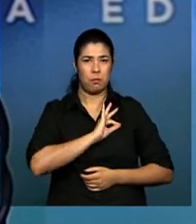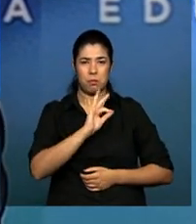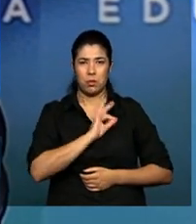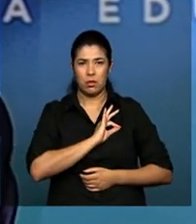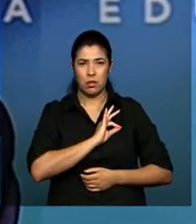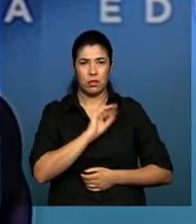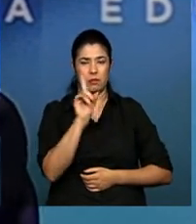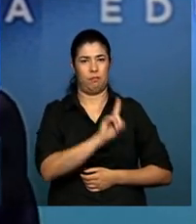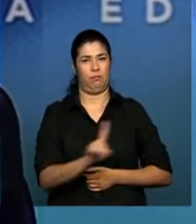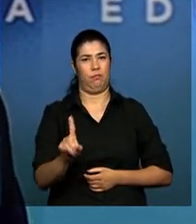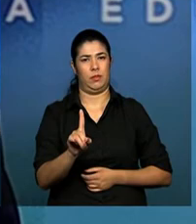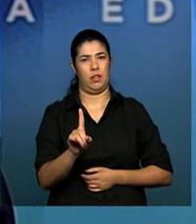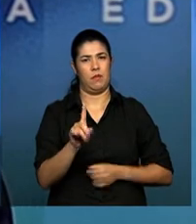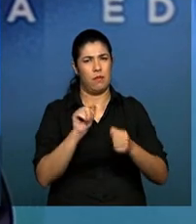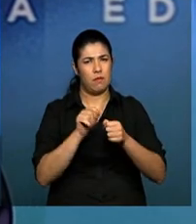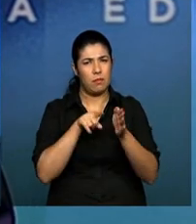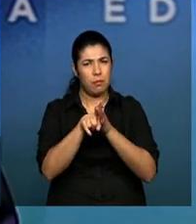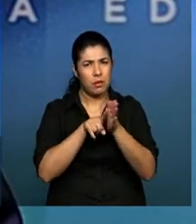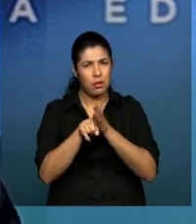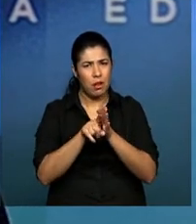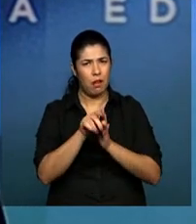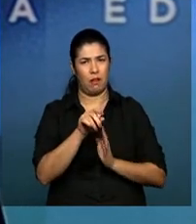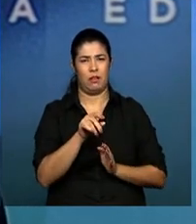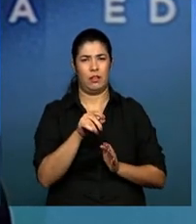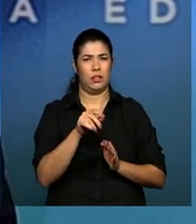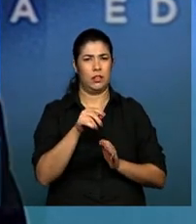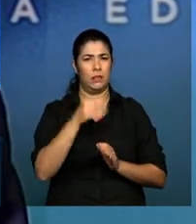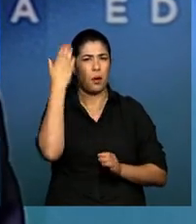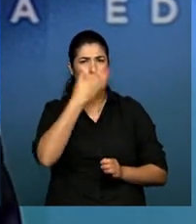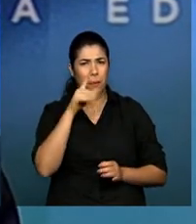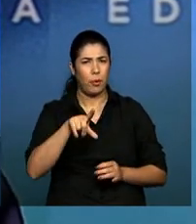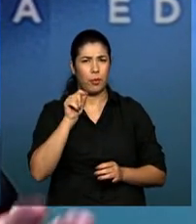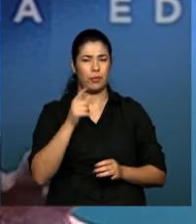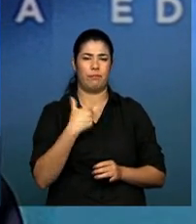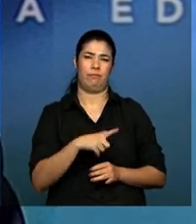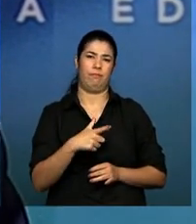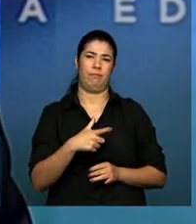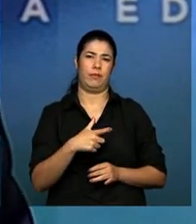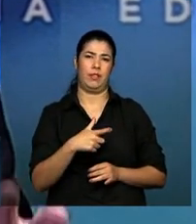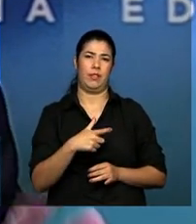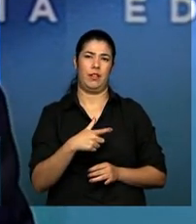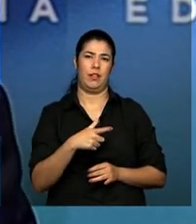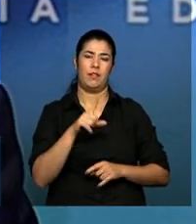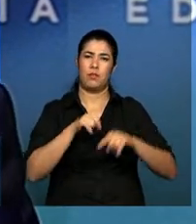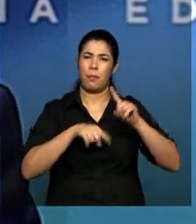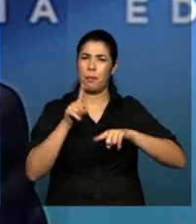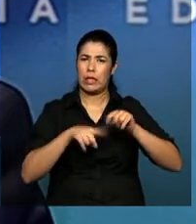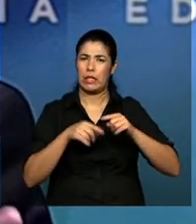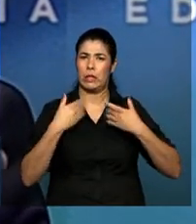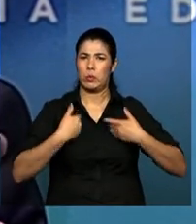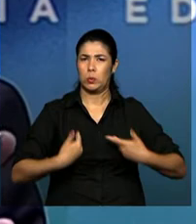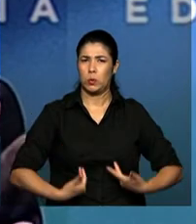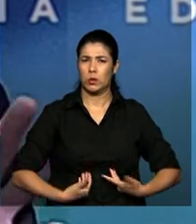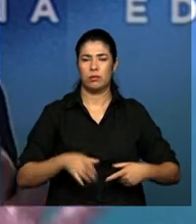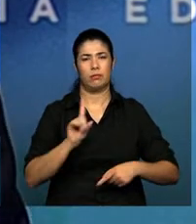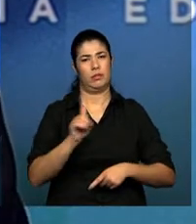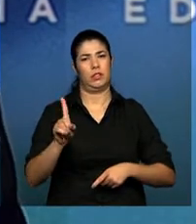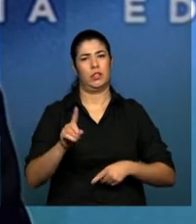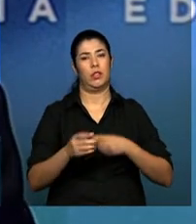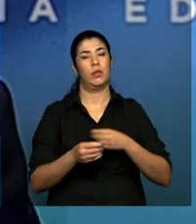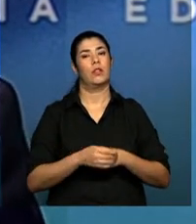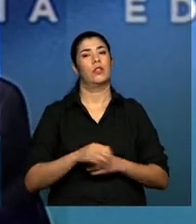exame pericial. Mas nós, na saúde, podemos garantir a coleta dos vestígios, o